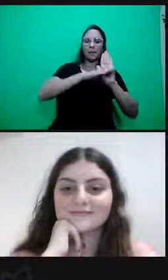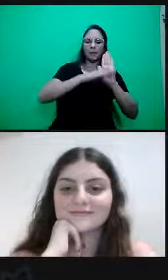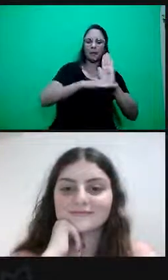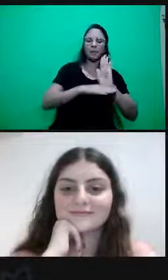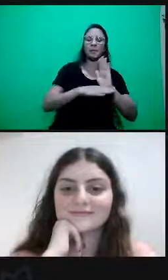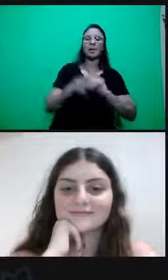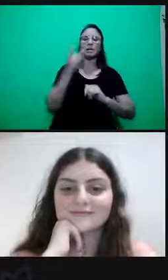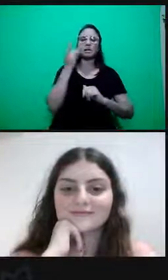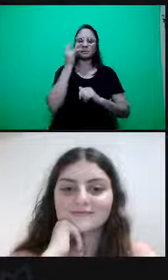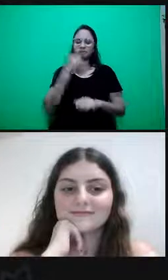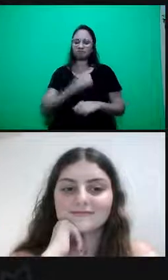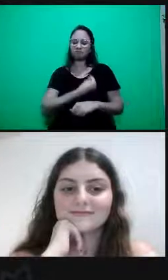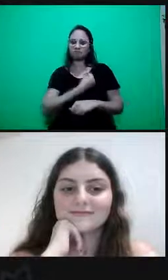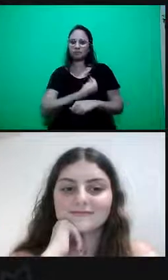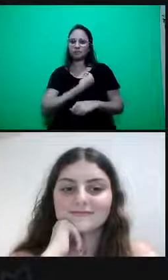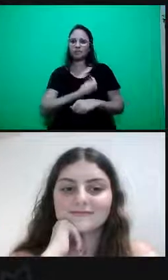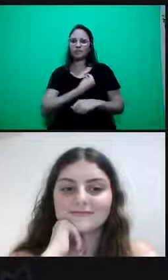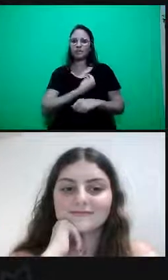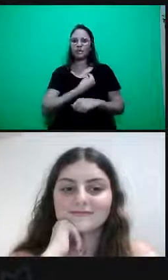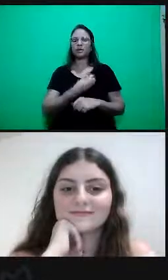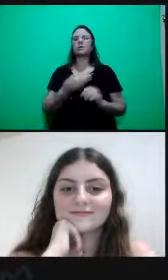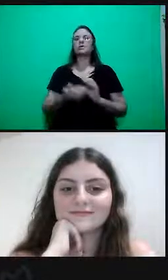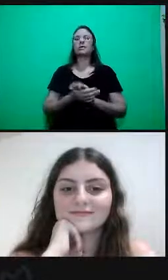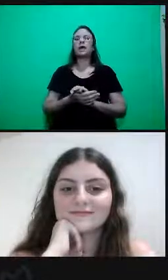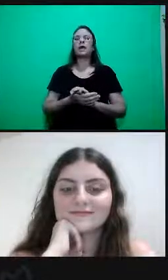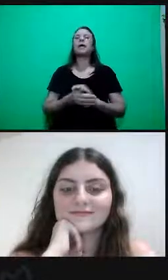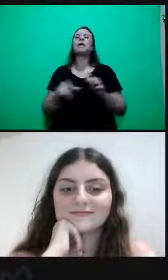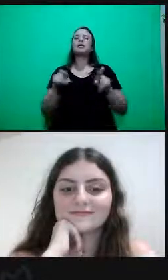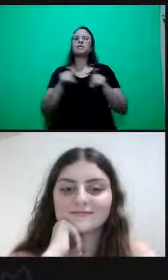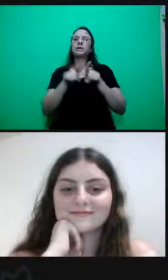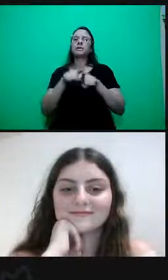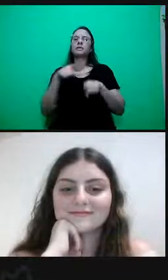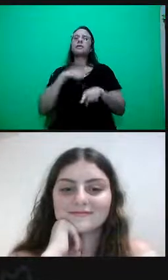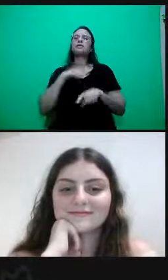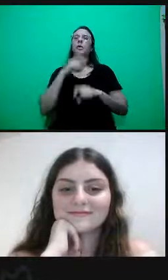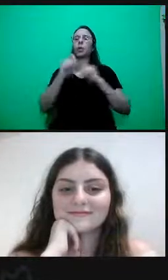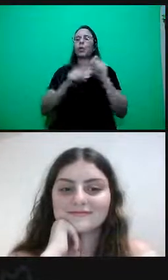total de 75%, 80% das listas de presença.